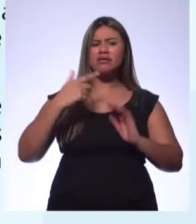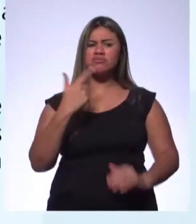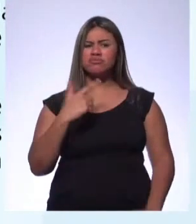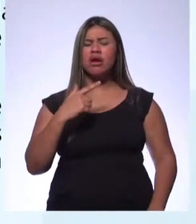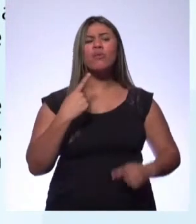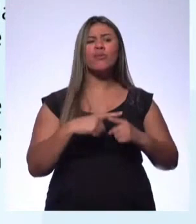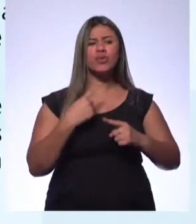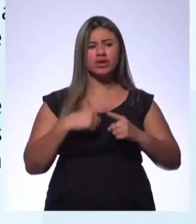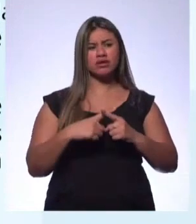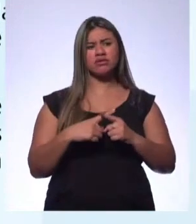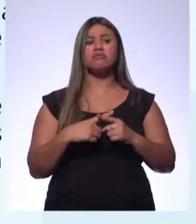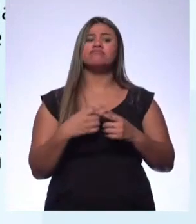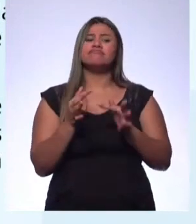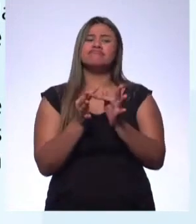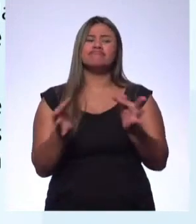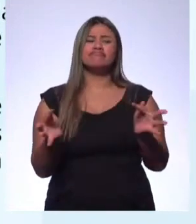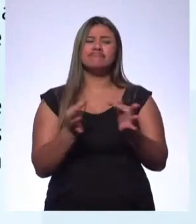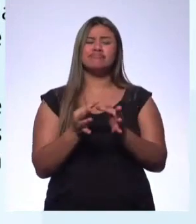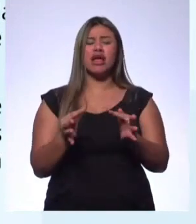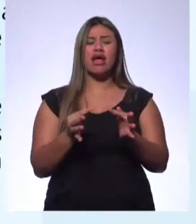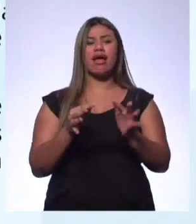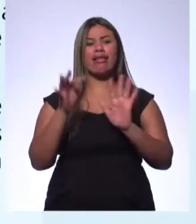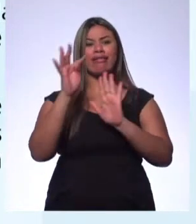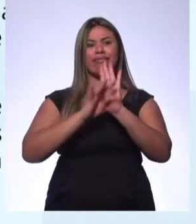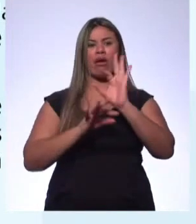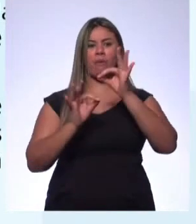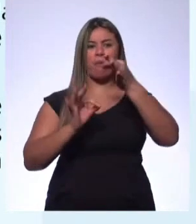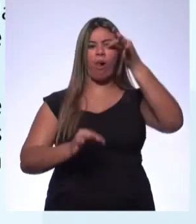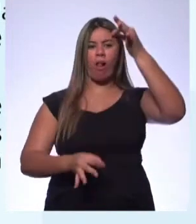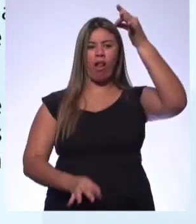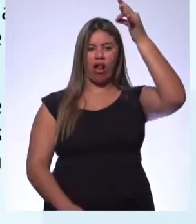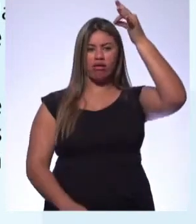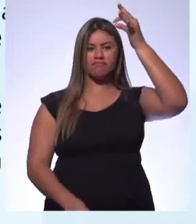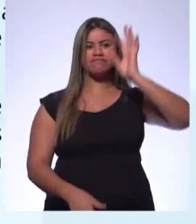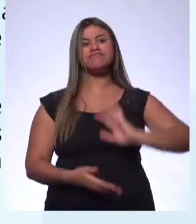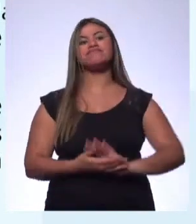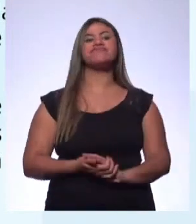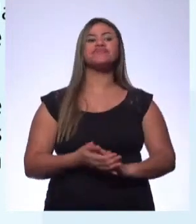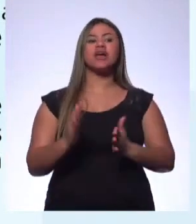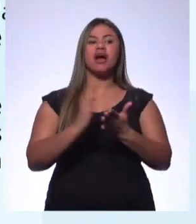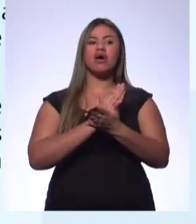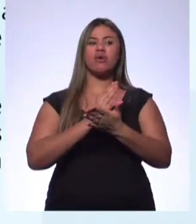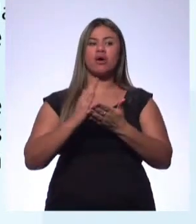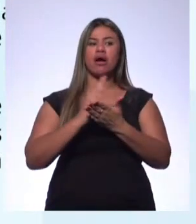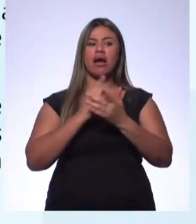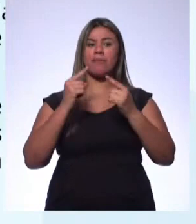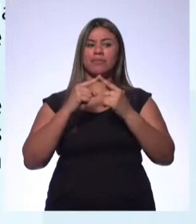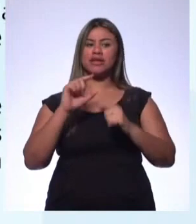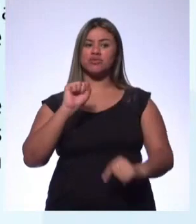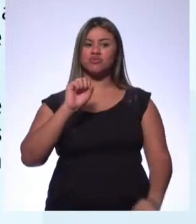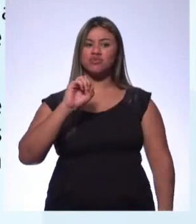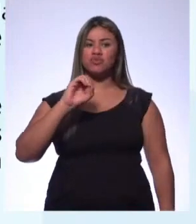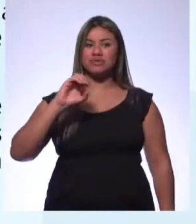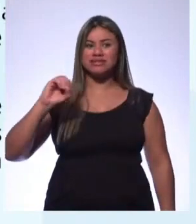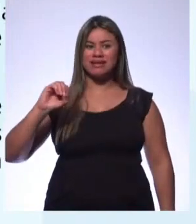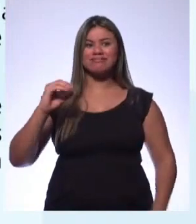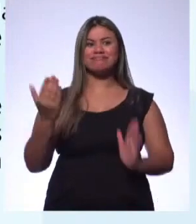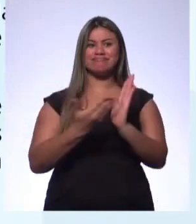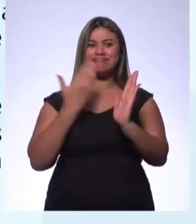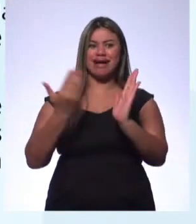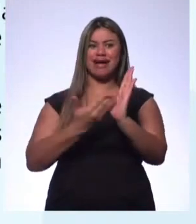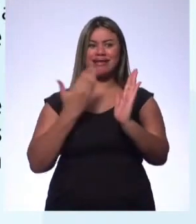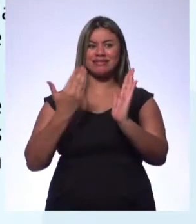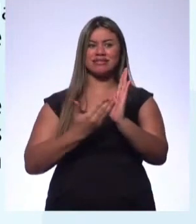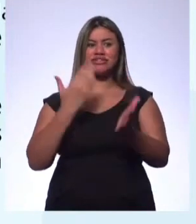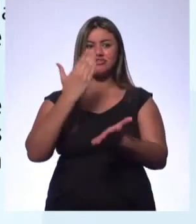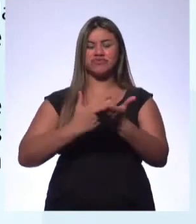Por um motivo muito simples. É um texto enorme. Algumas edições contam com mais de 800 páginas, divididas